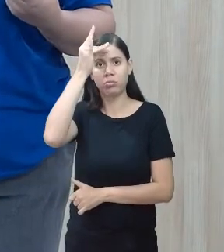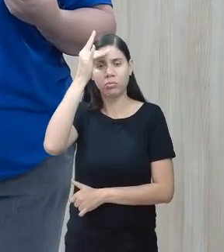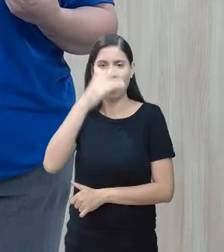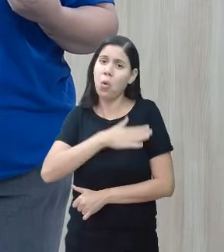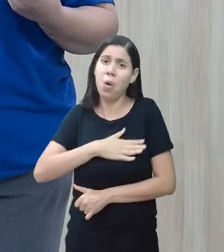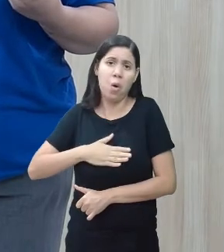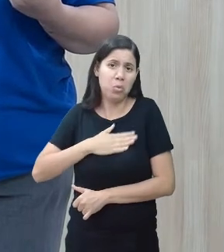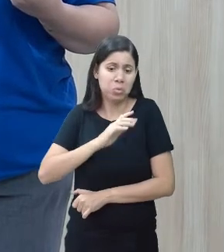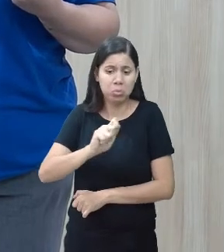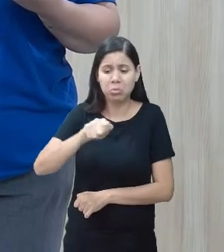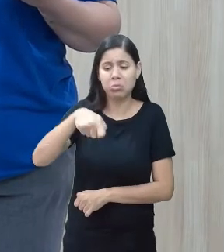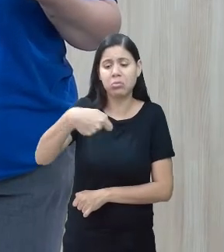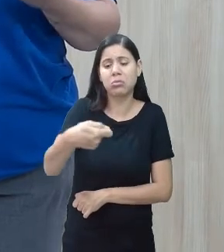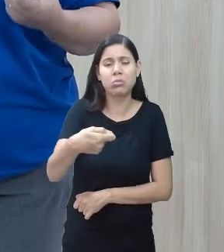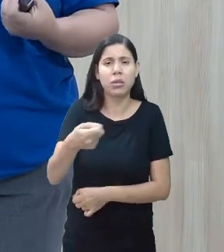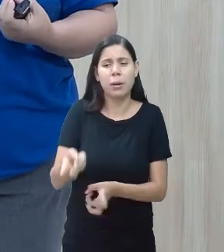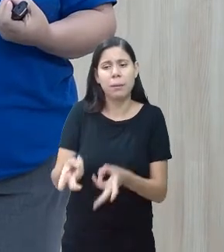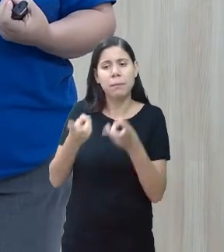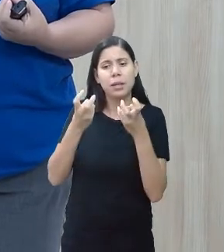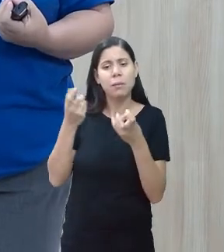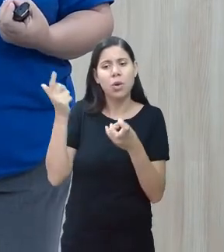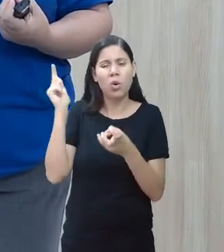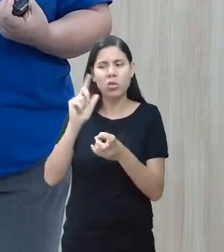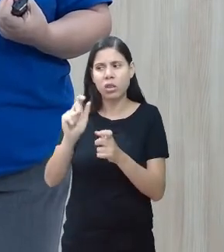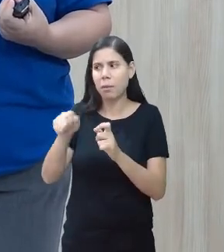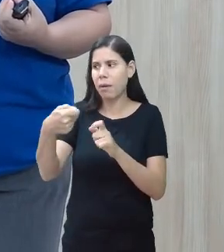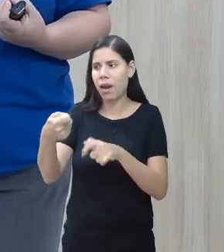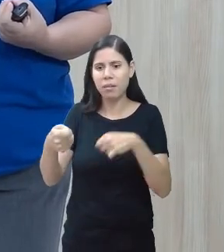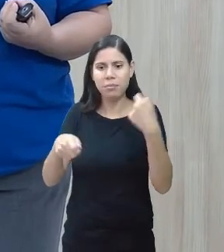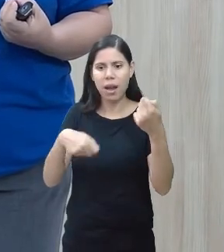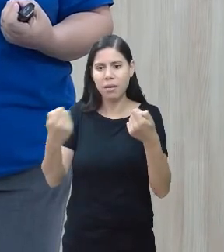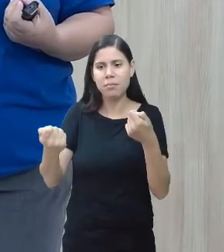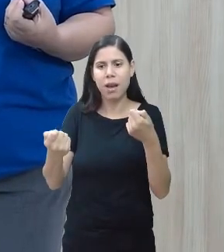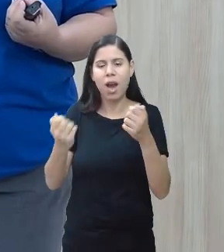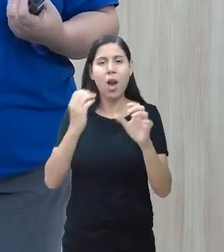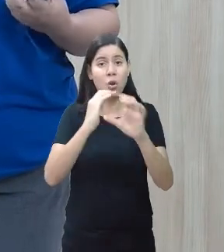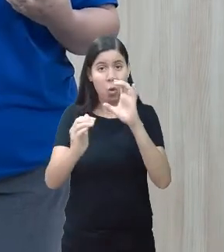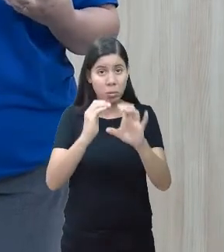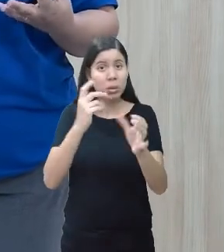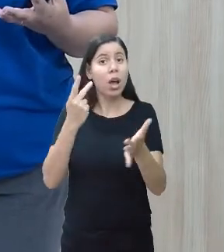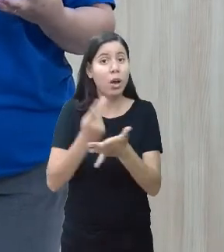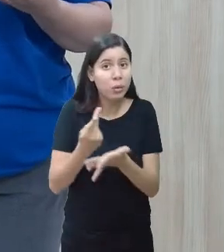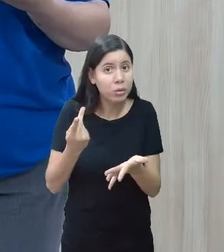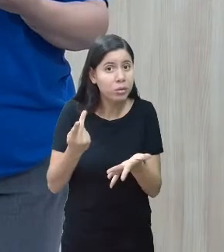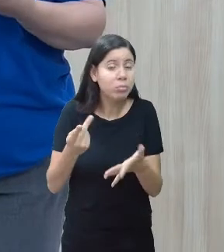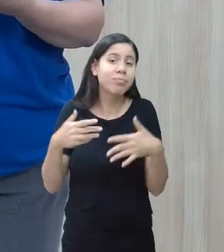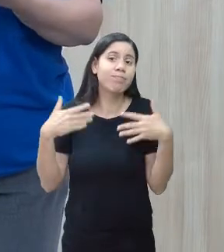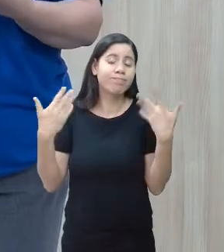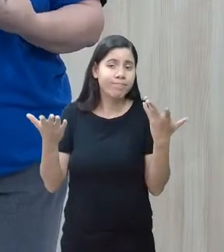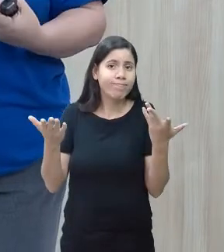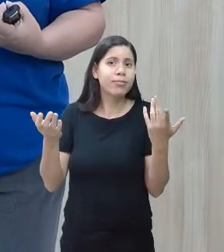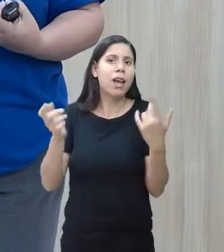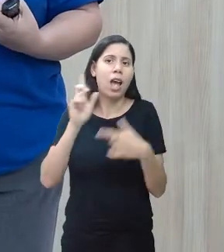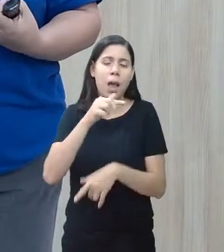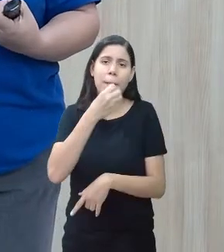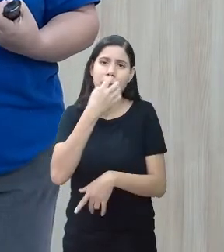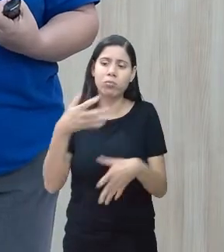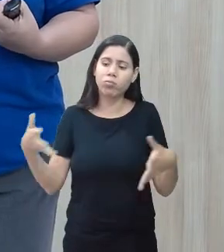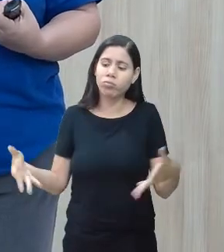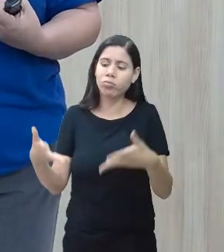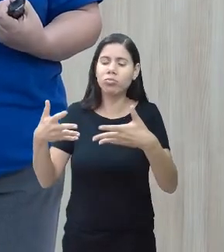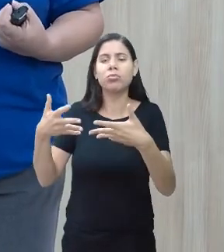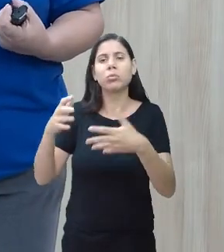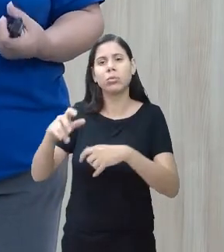fazer, que ele perceba que os outros entendam o que ele quer dizer e levar, trazer para ele esse